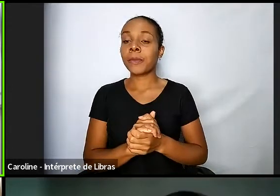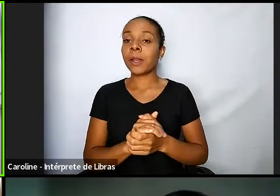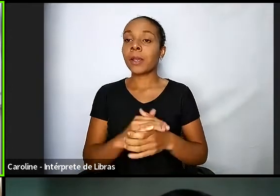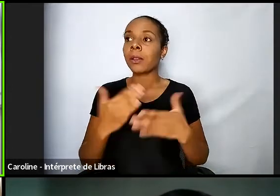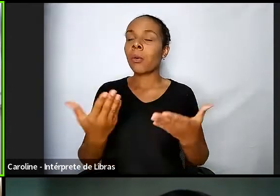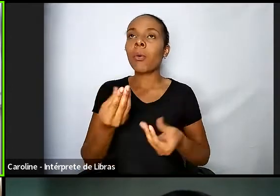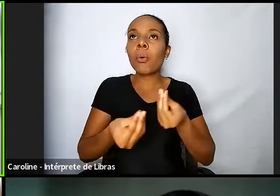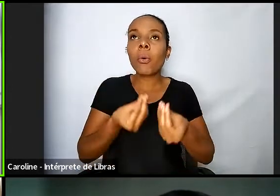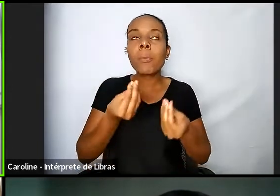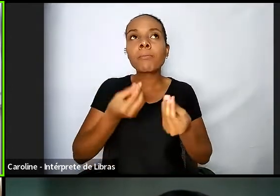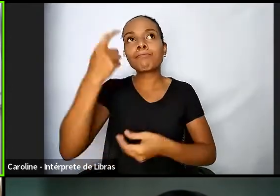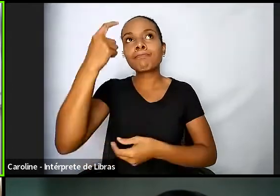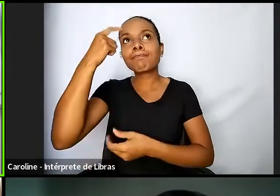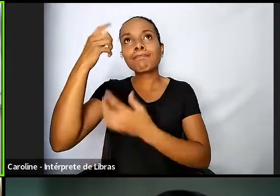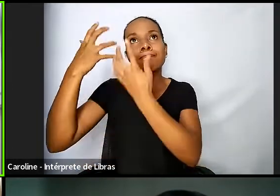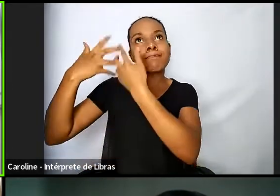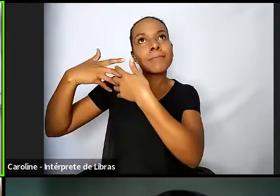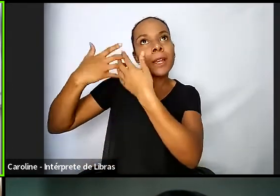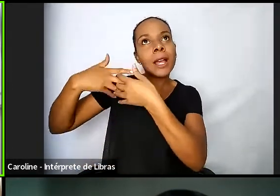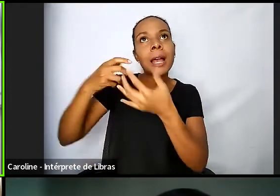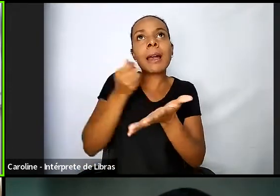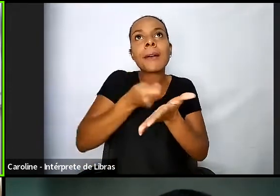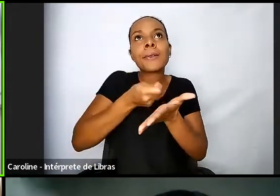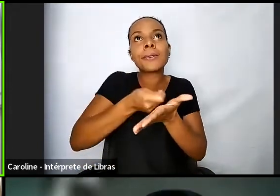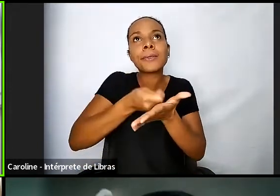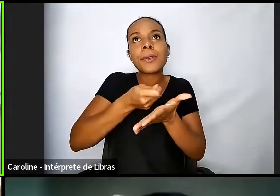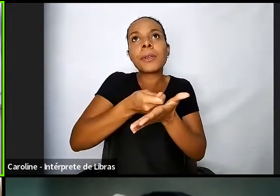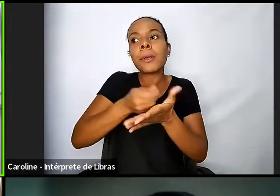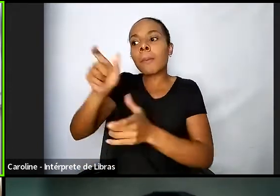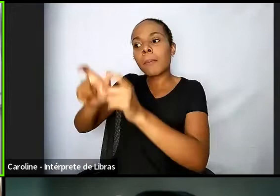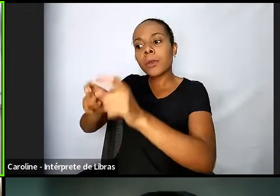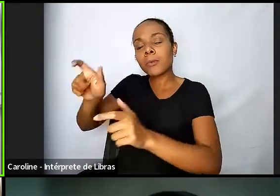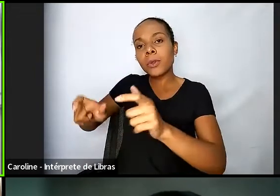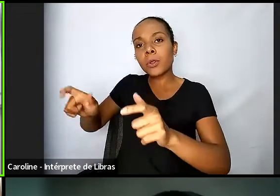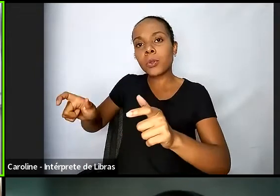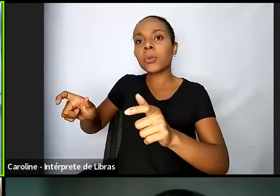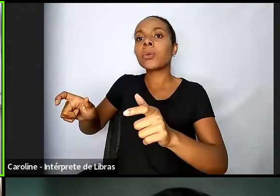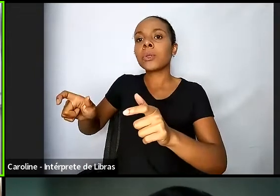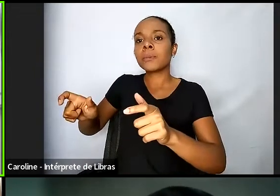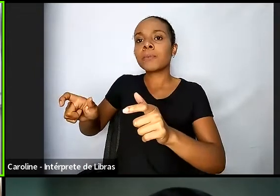pensar nessa exigência em relação às pessoas em situação de rua seria